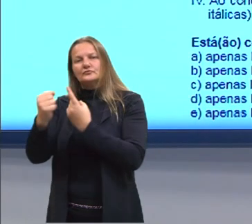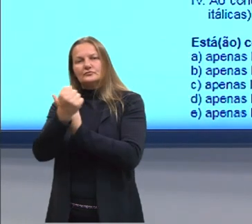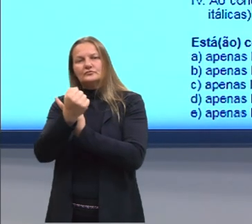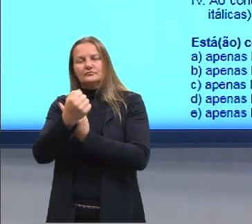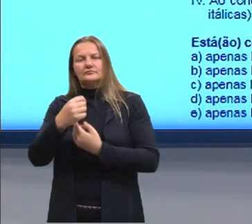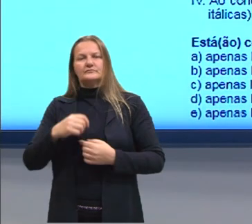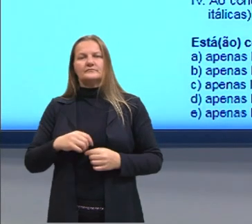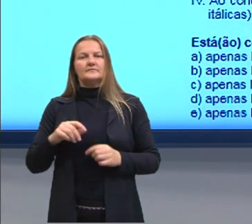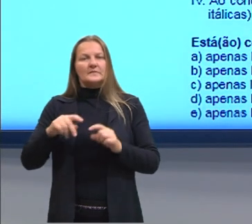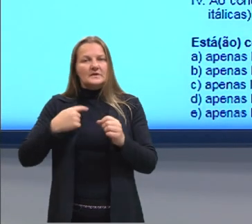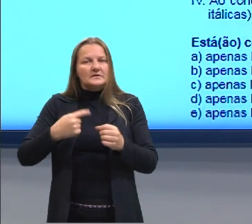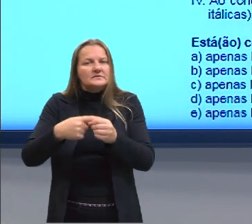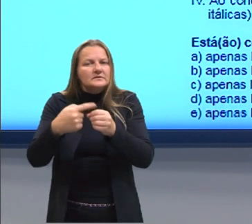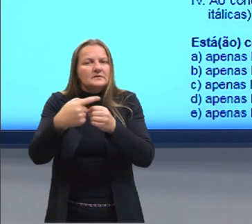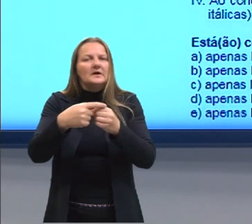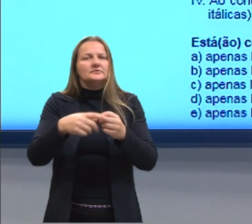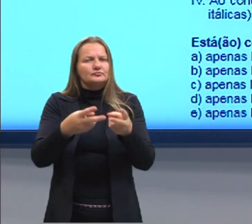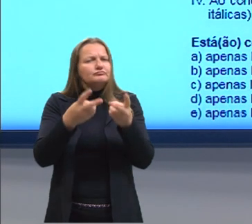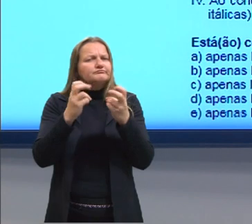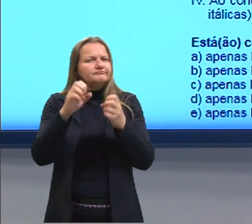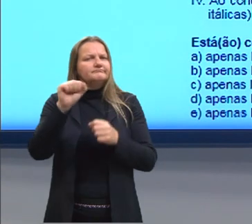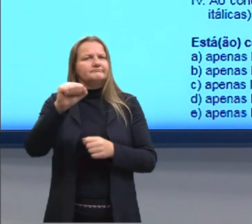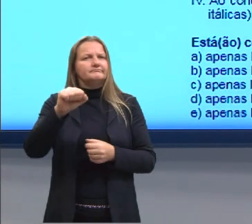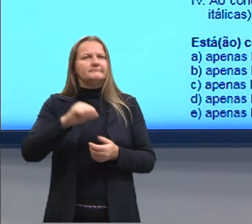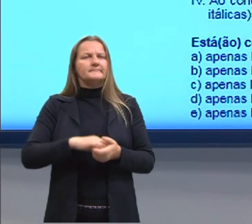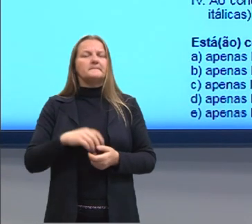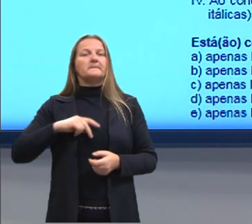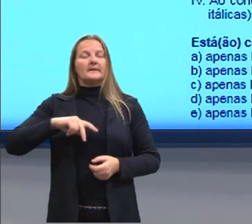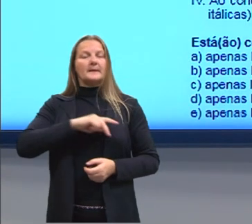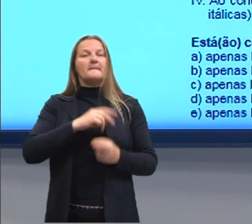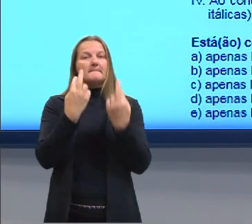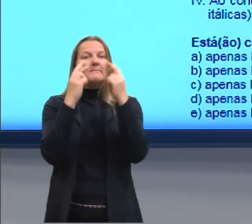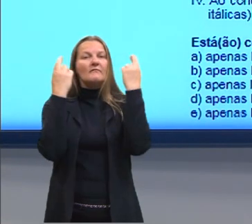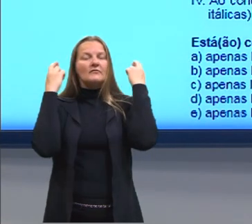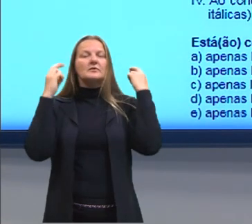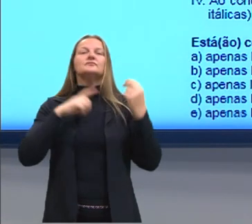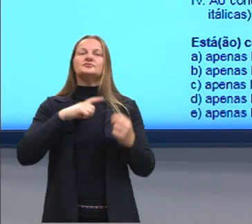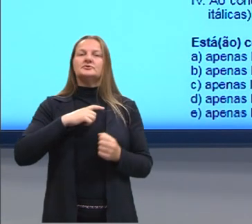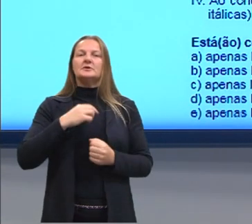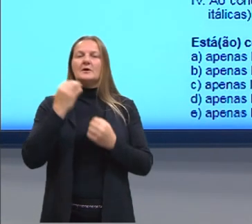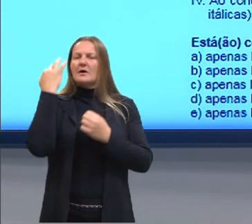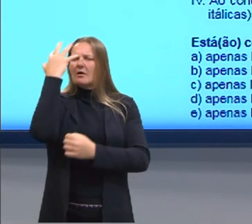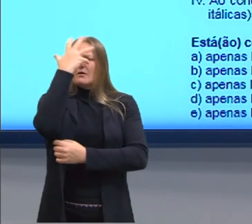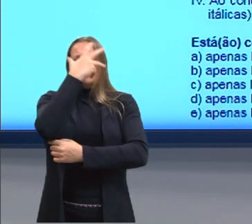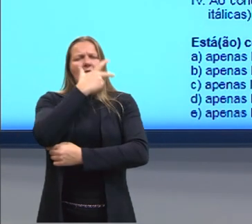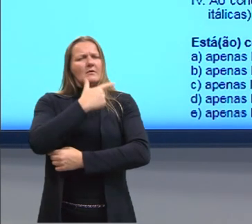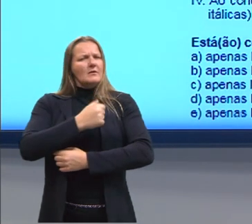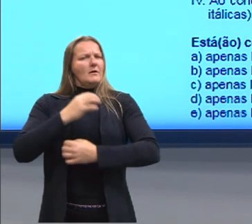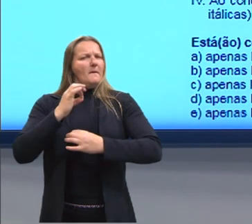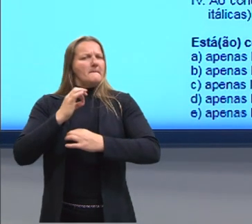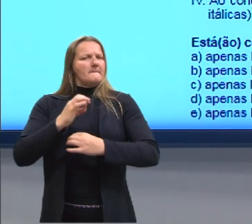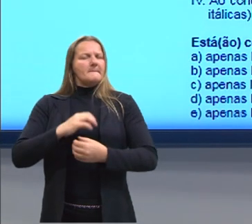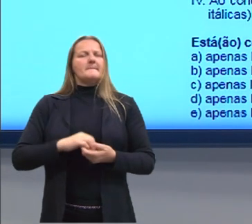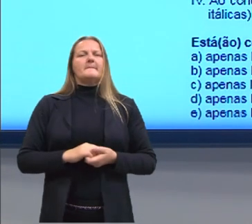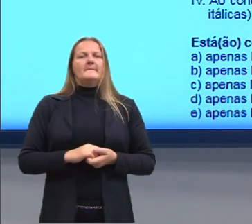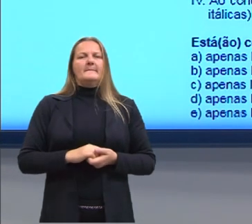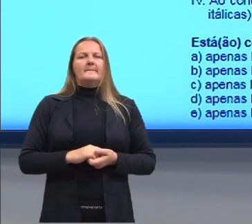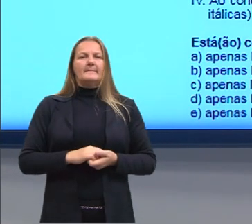De fato, vimos isso. O povo grego tinha muito esse ideal da beleza, tinha